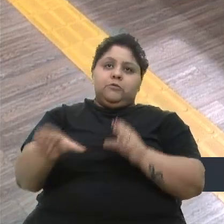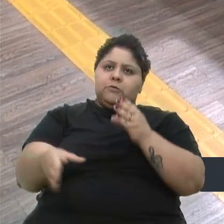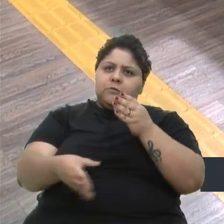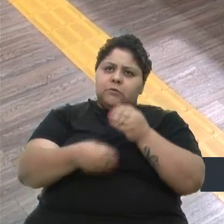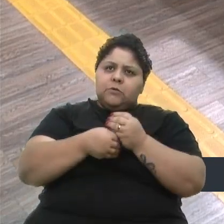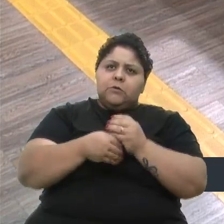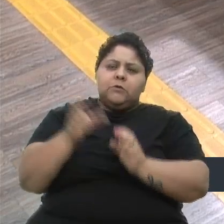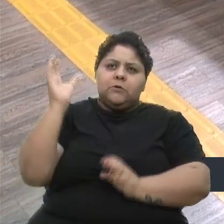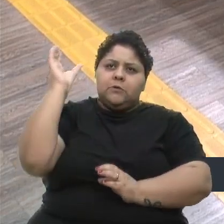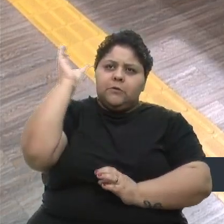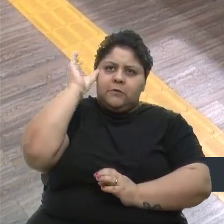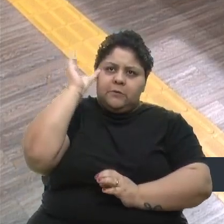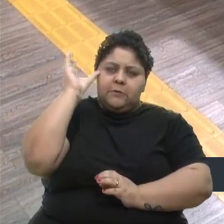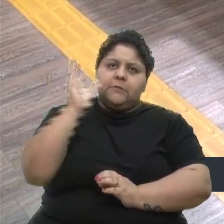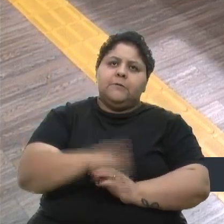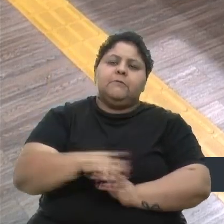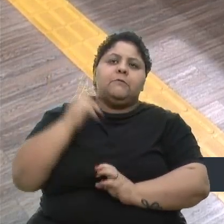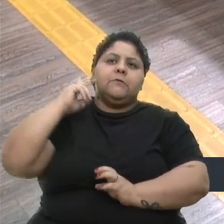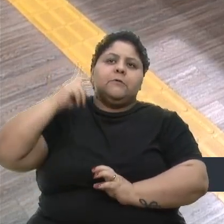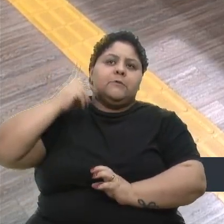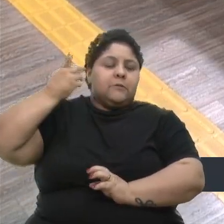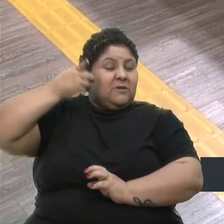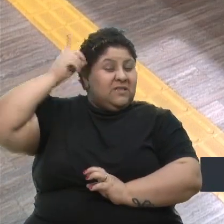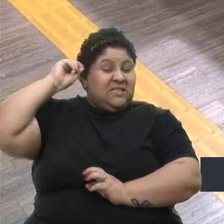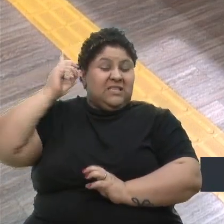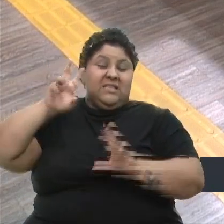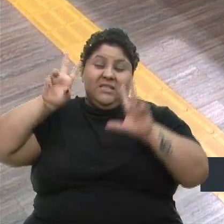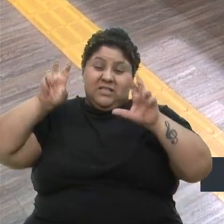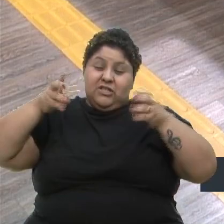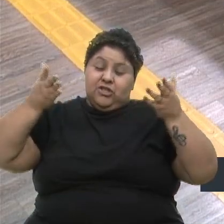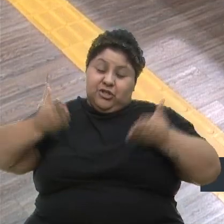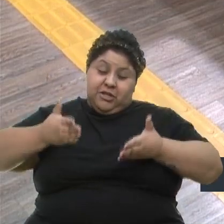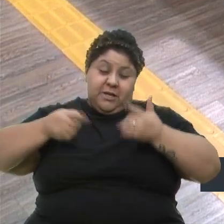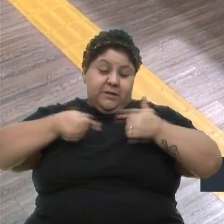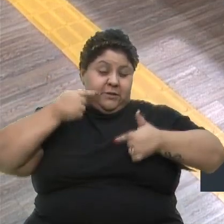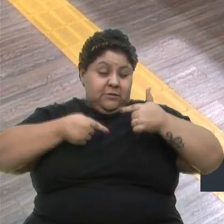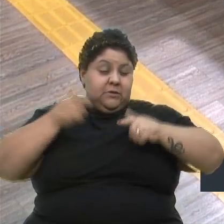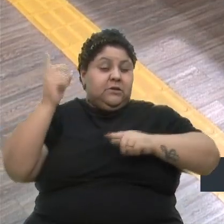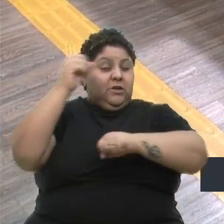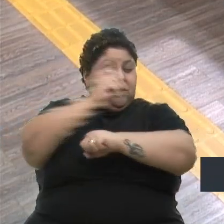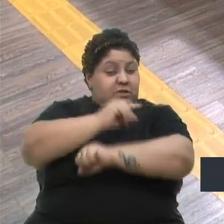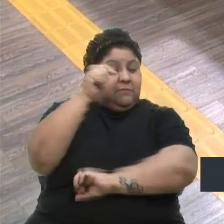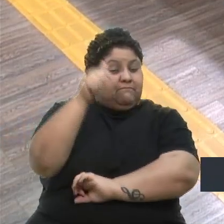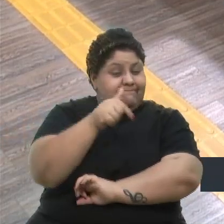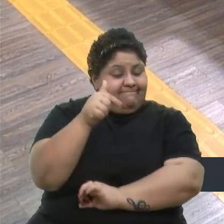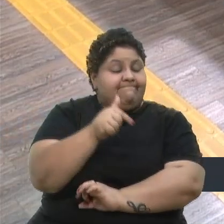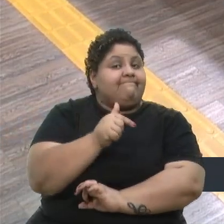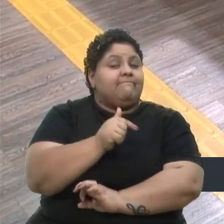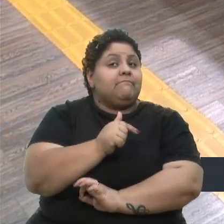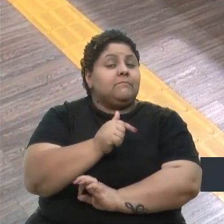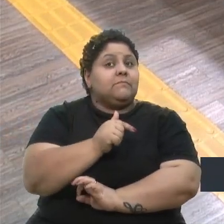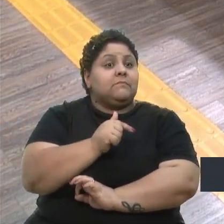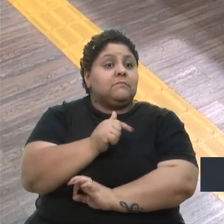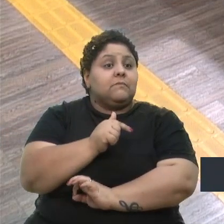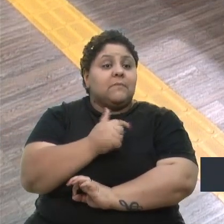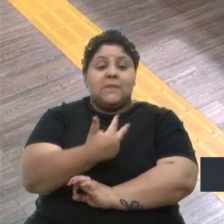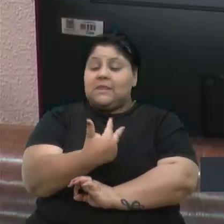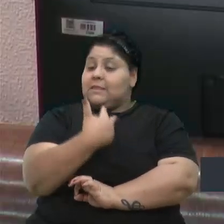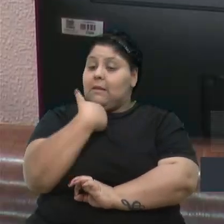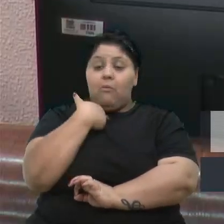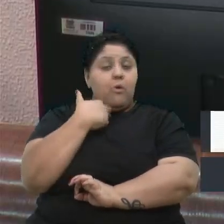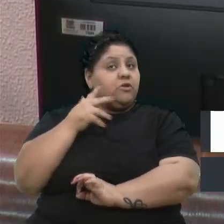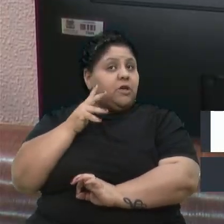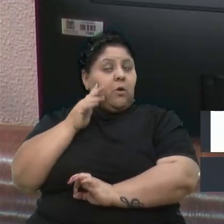Vereador Lucas Dio, esse assunto já está discutido há dias aqui e não pode acontecer.